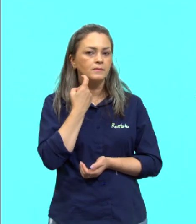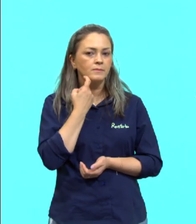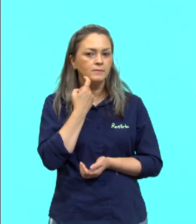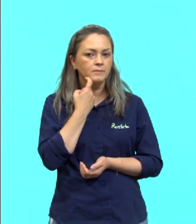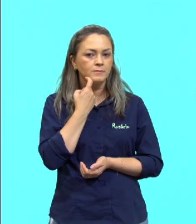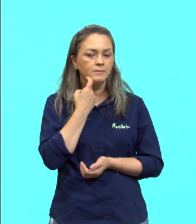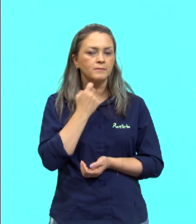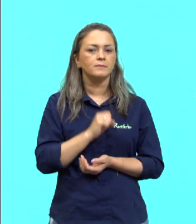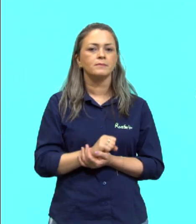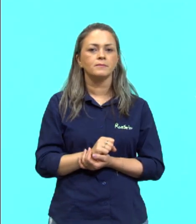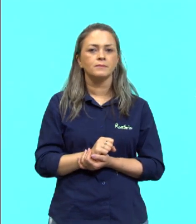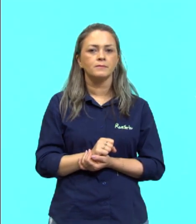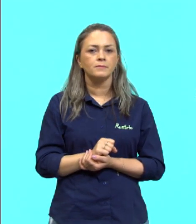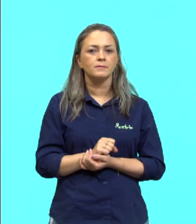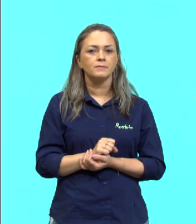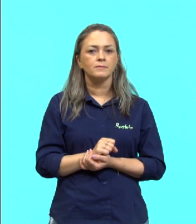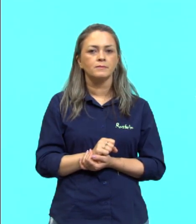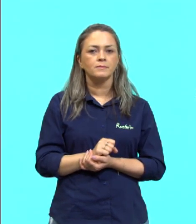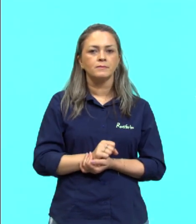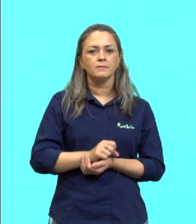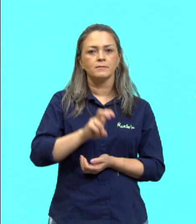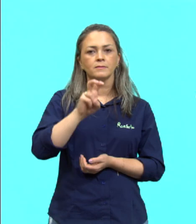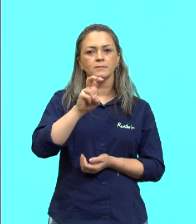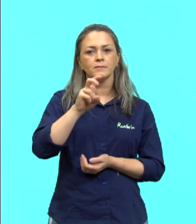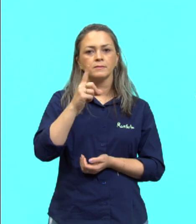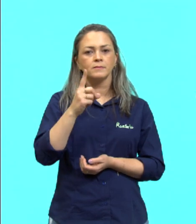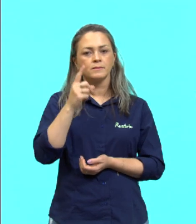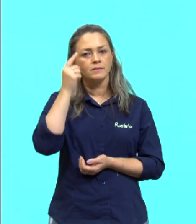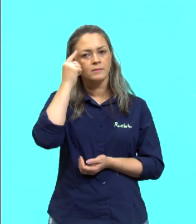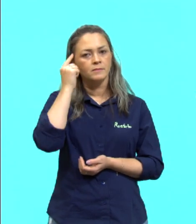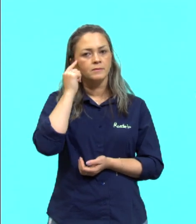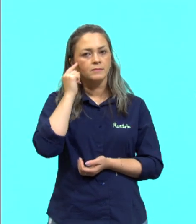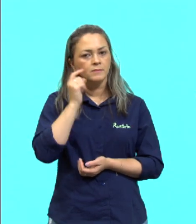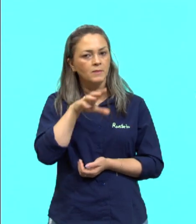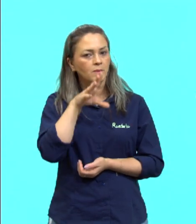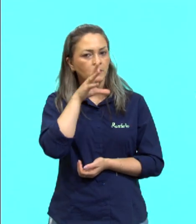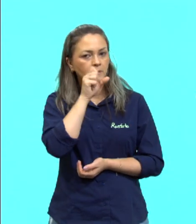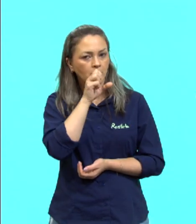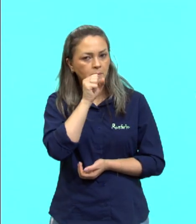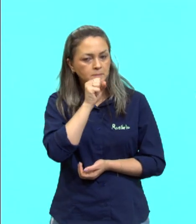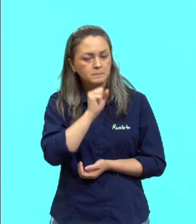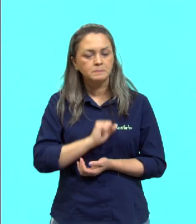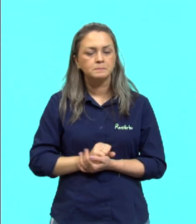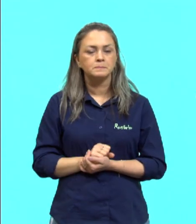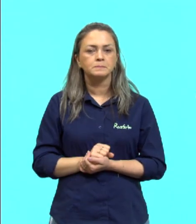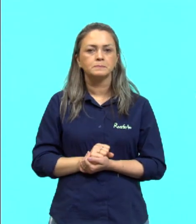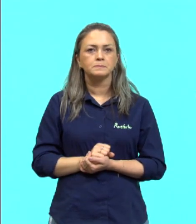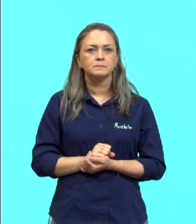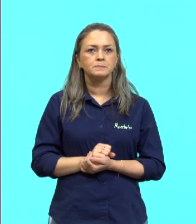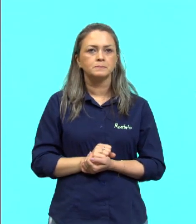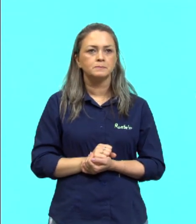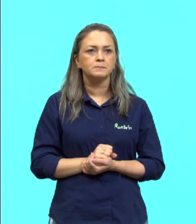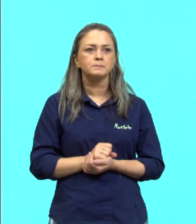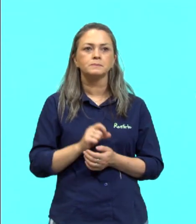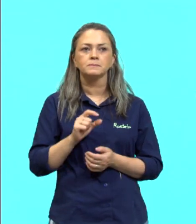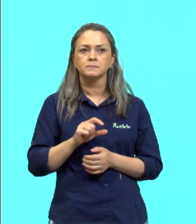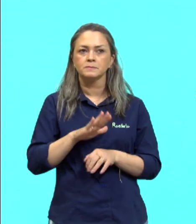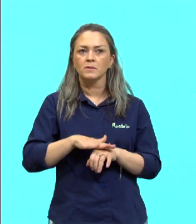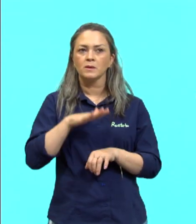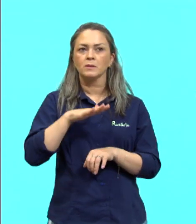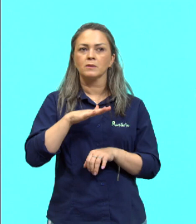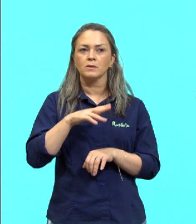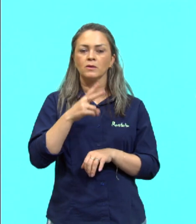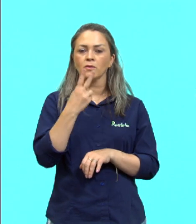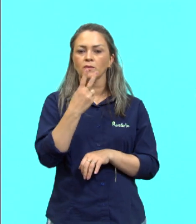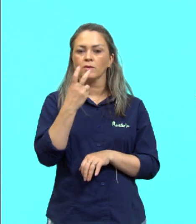-feira e tenho 51 minutos no sábado. Então, vai me dar aí uma diferença de 21